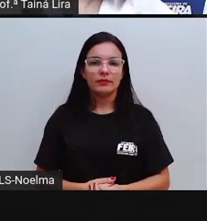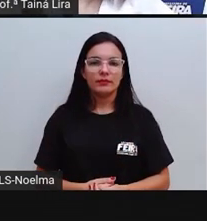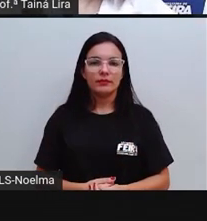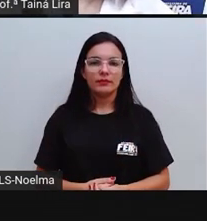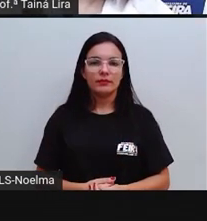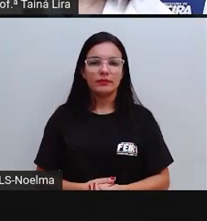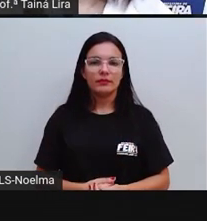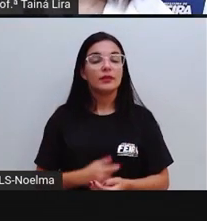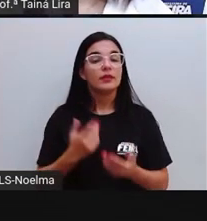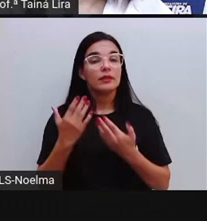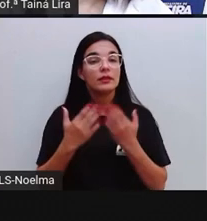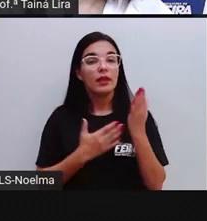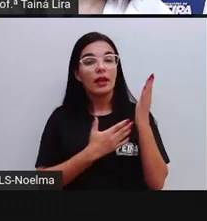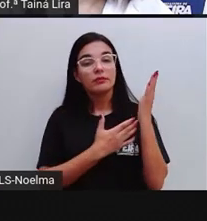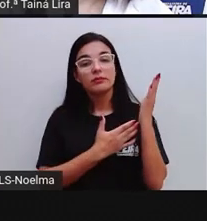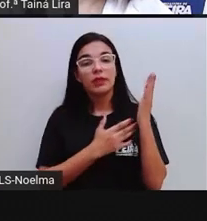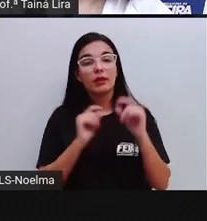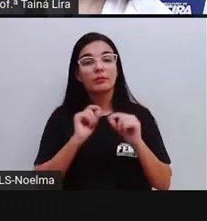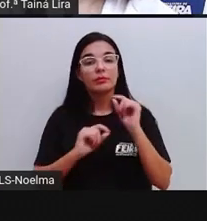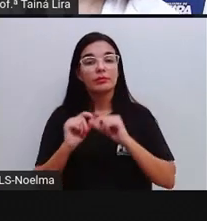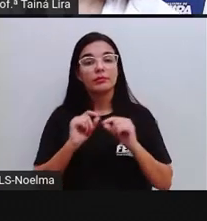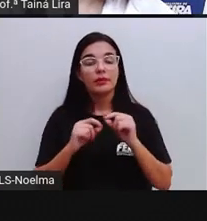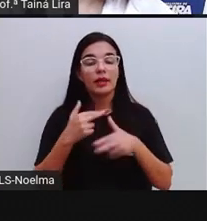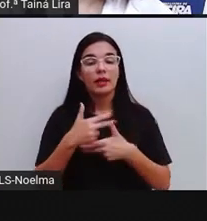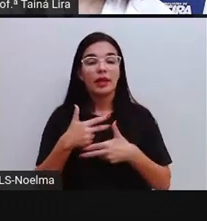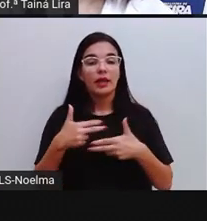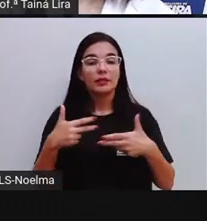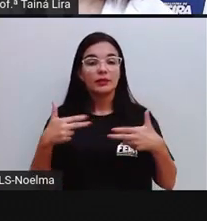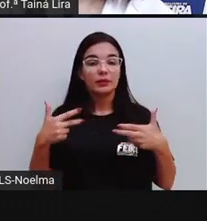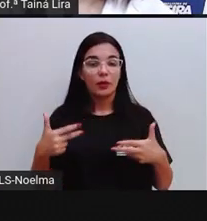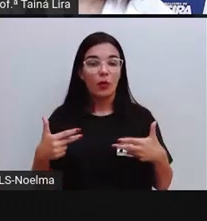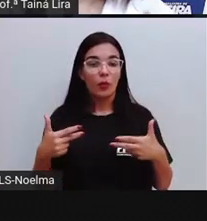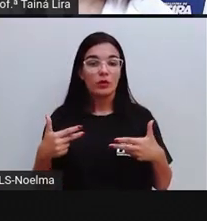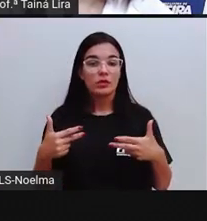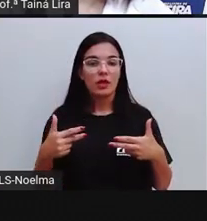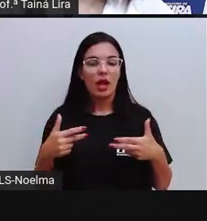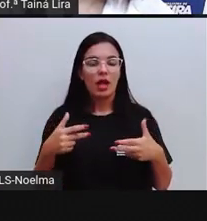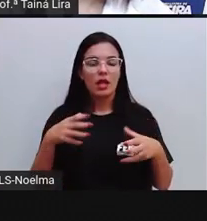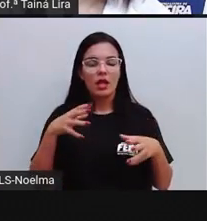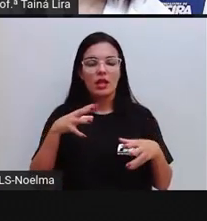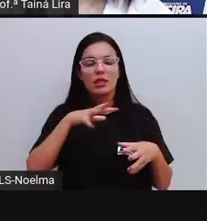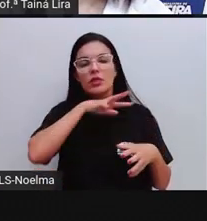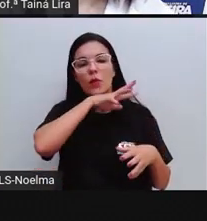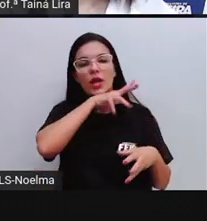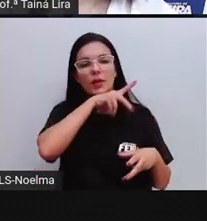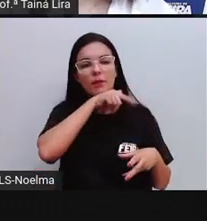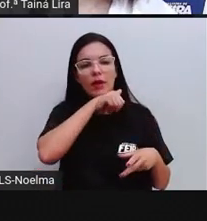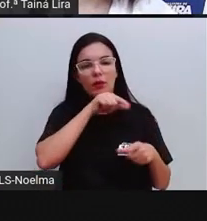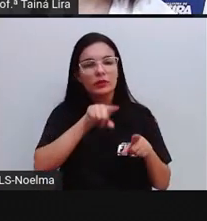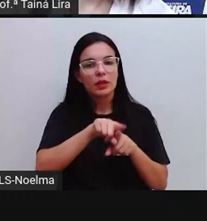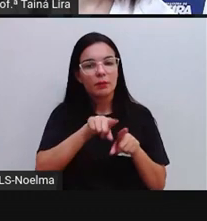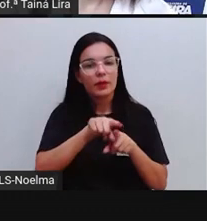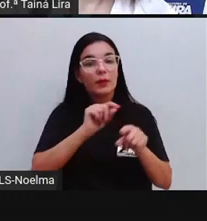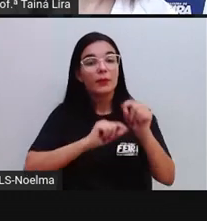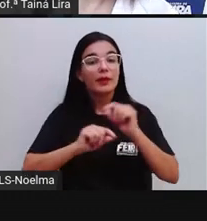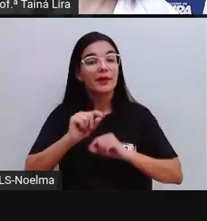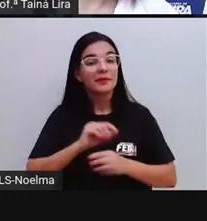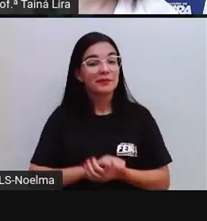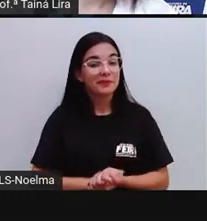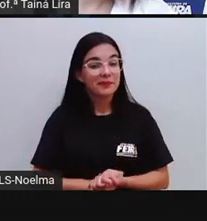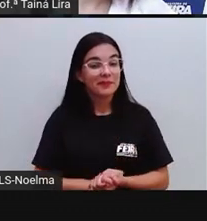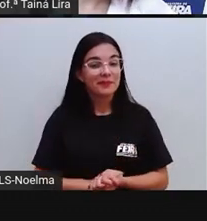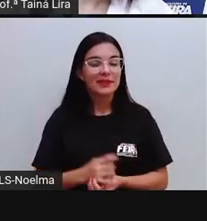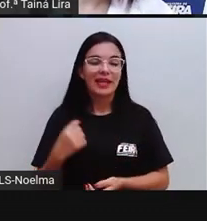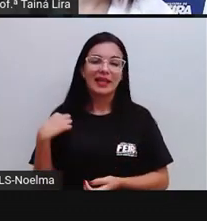E os produtos aí do extrativismo animal, eles fazem parte da